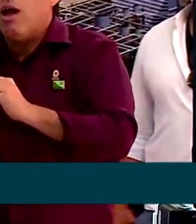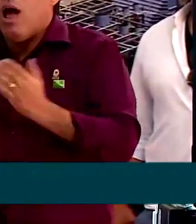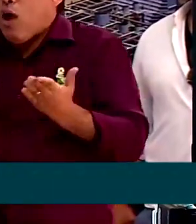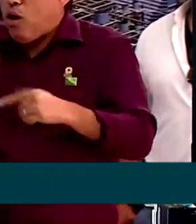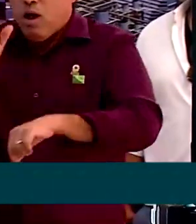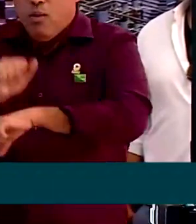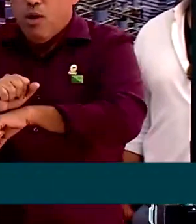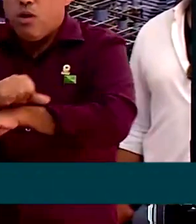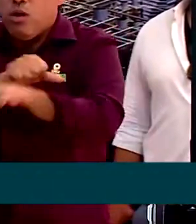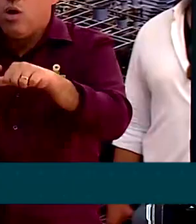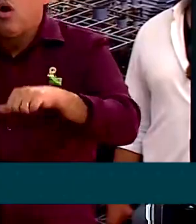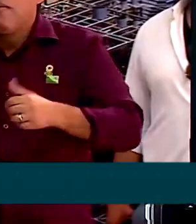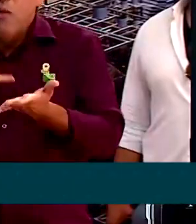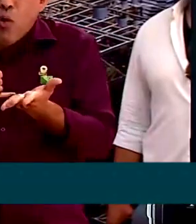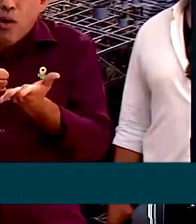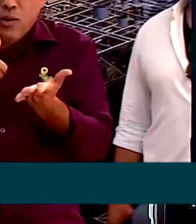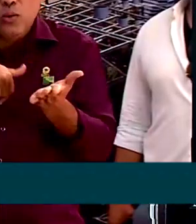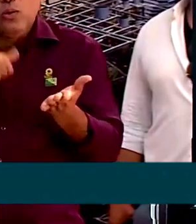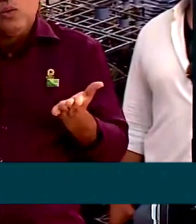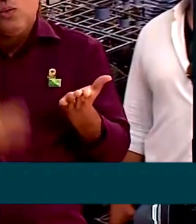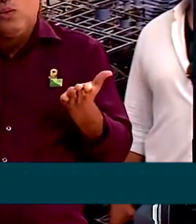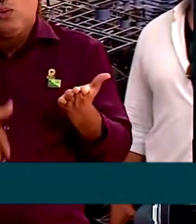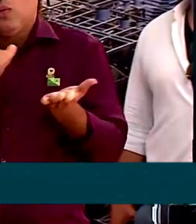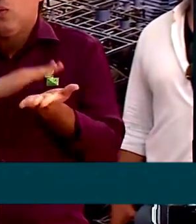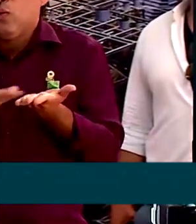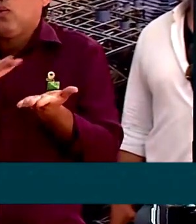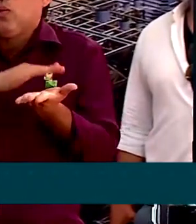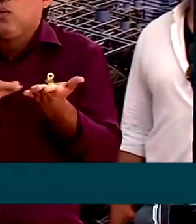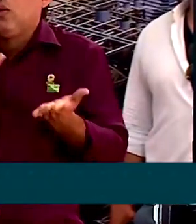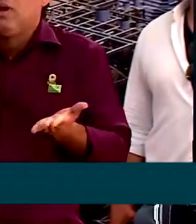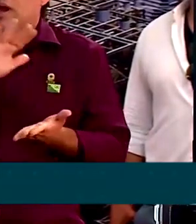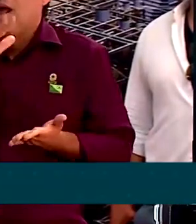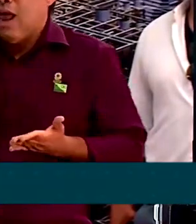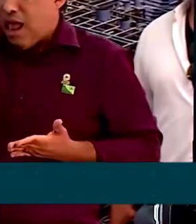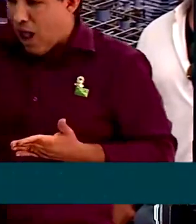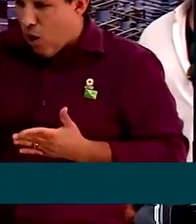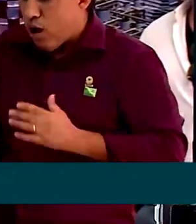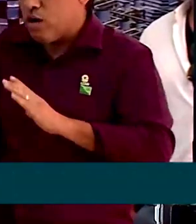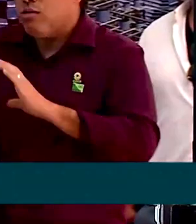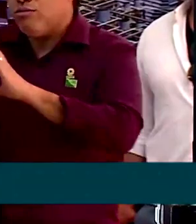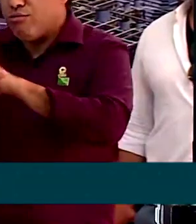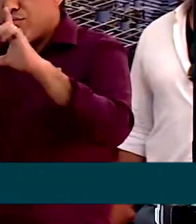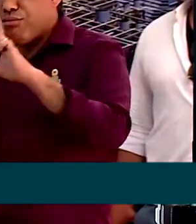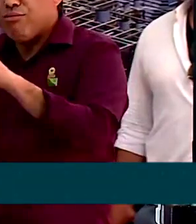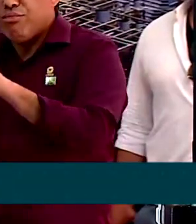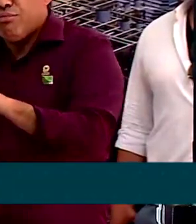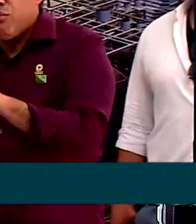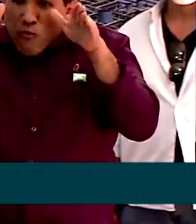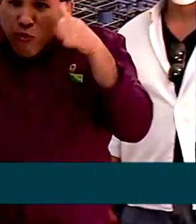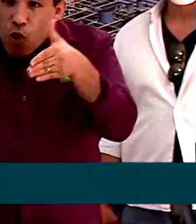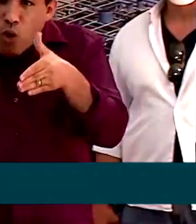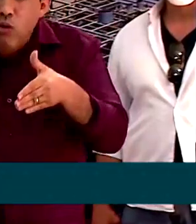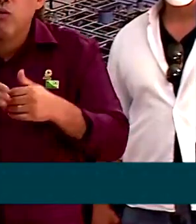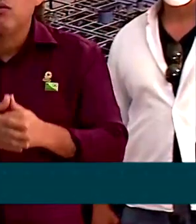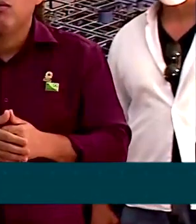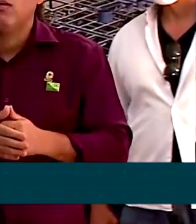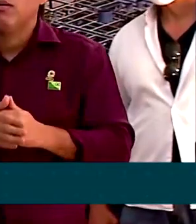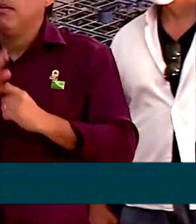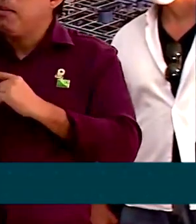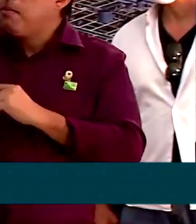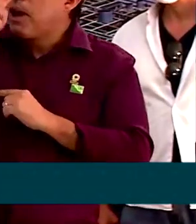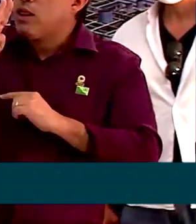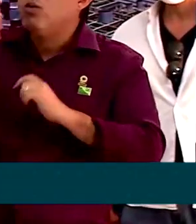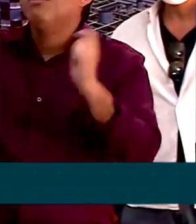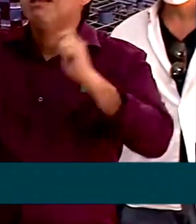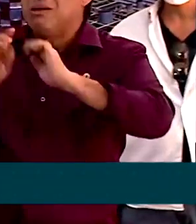Óleo, elas são quatro vezes mais caras a gerar daqui agora por essa termoelétrica a gás. O Brasil tem tudo